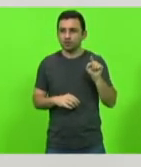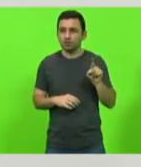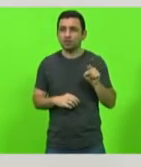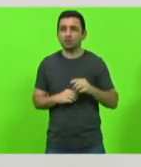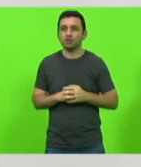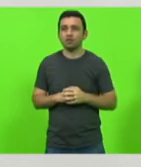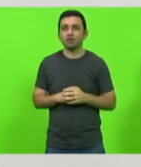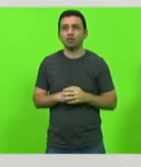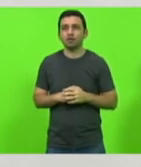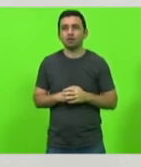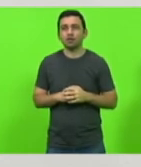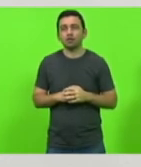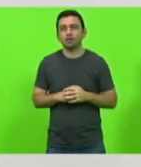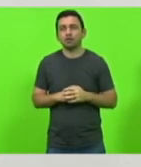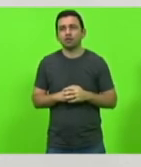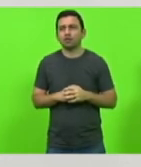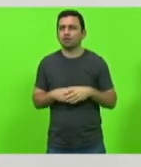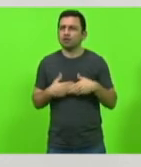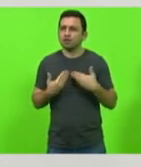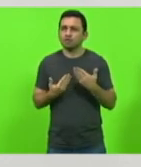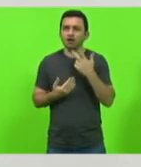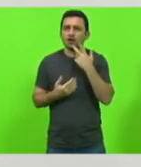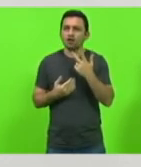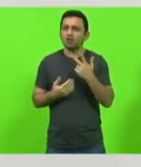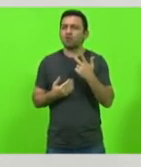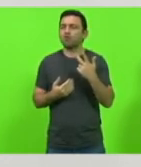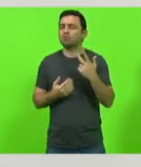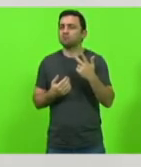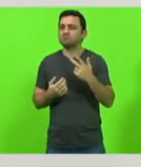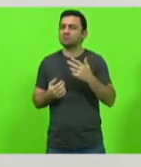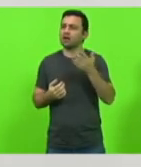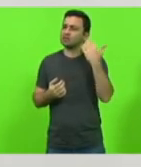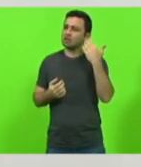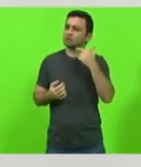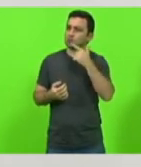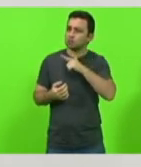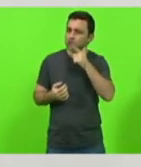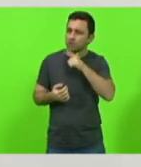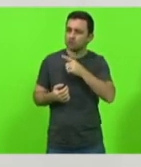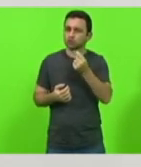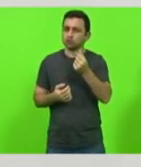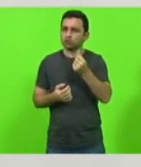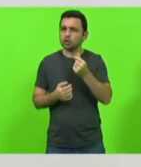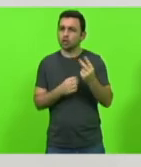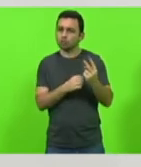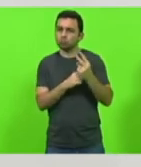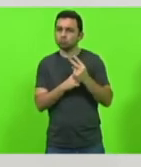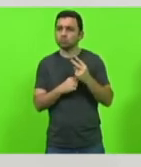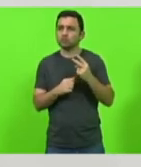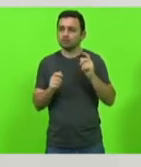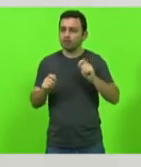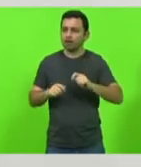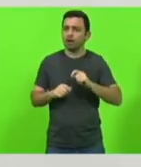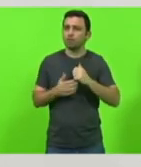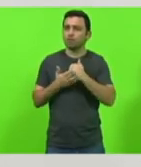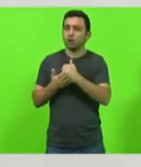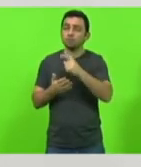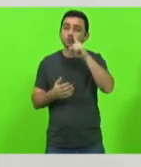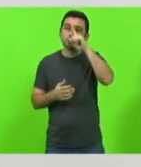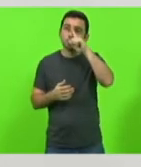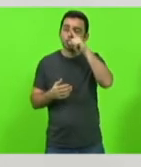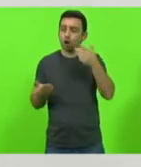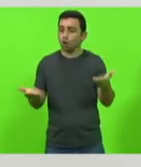ele tocou nesse assunto olhima antes a gente conseguiu um recurso ali com a defesa civil justamente porque é negócio perigoso dessa vez não